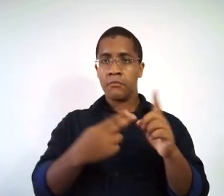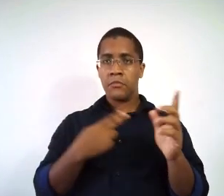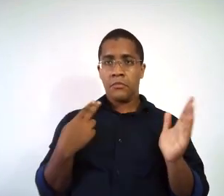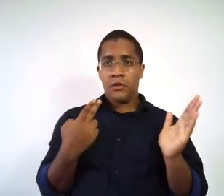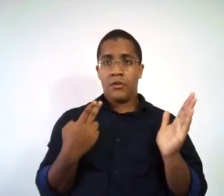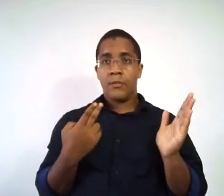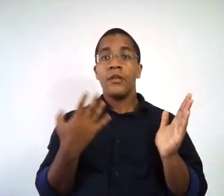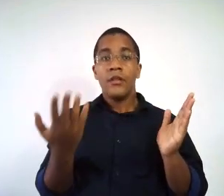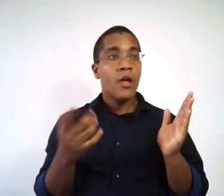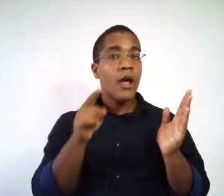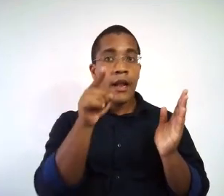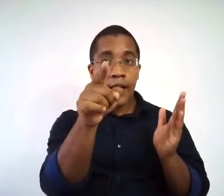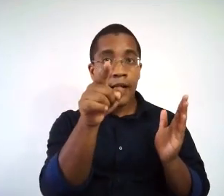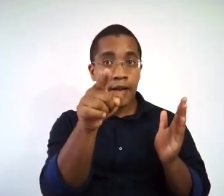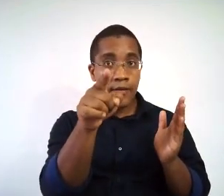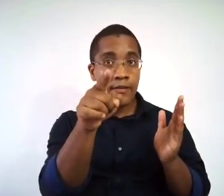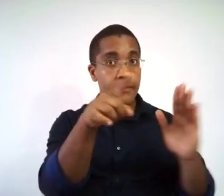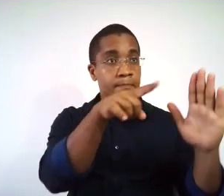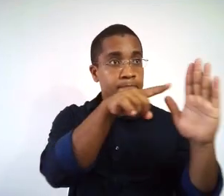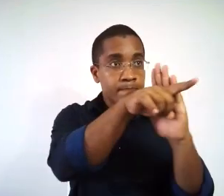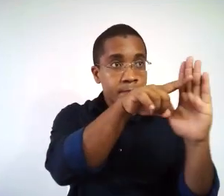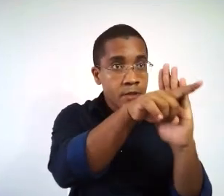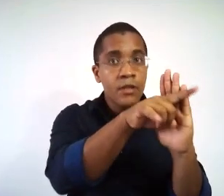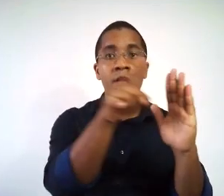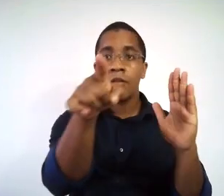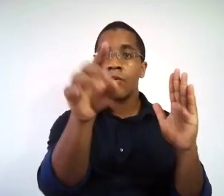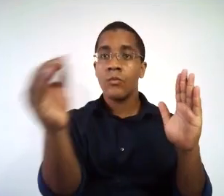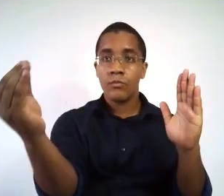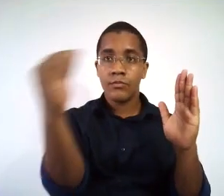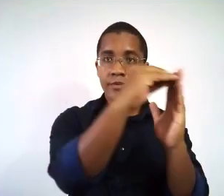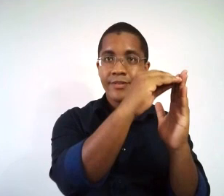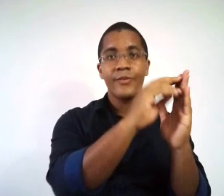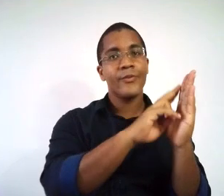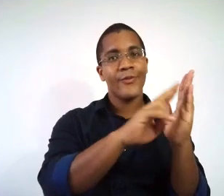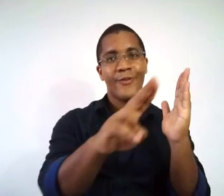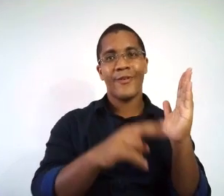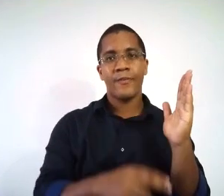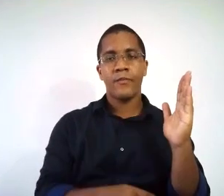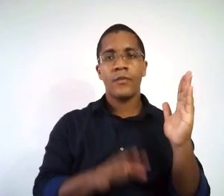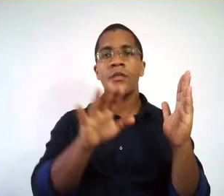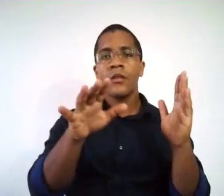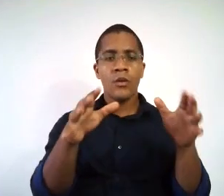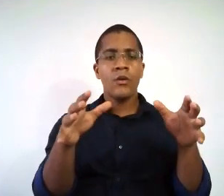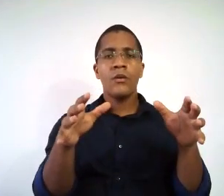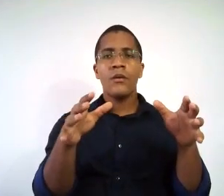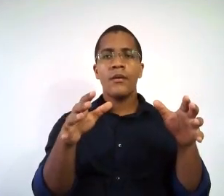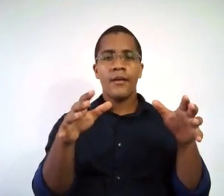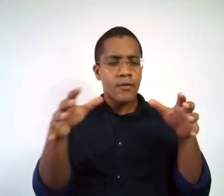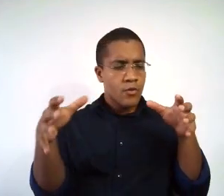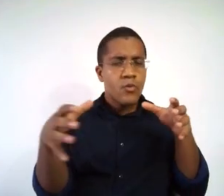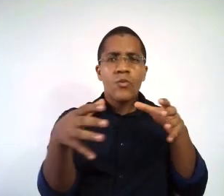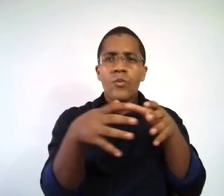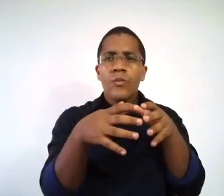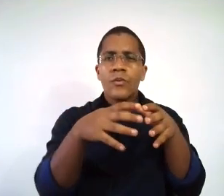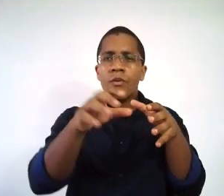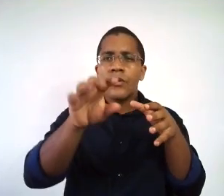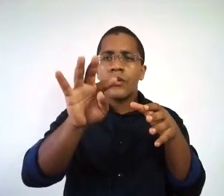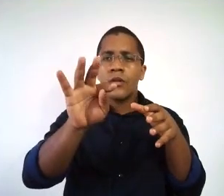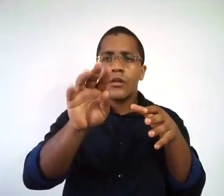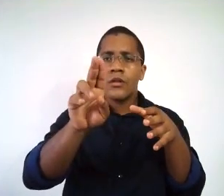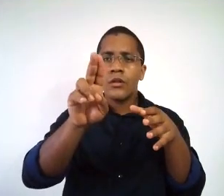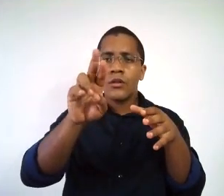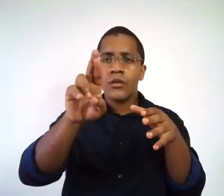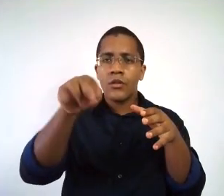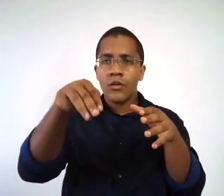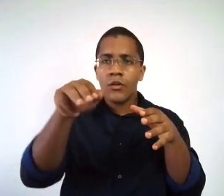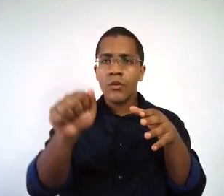Então, no caso, o pesquisador, o aplicador dessa pesquisa é você. A turma do entrevistado, entenda, não